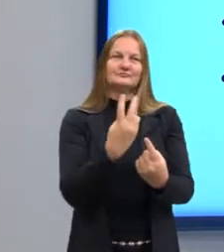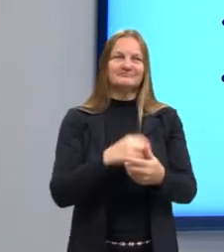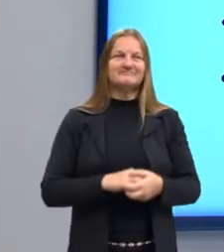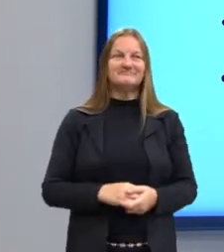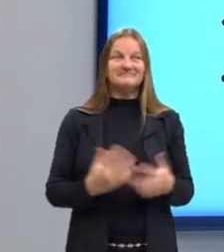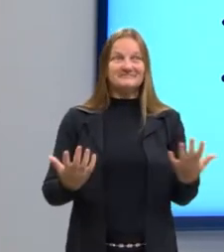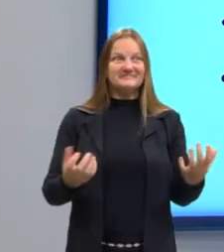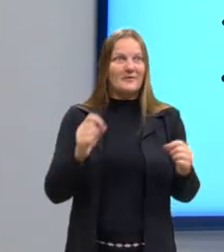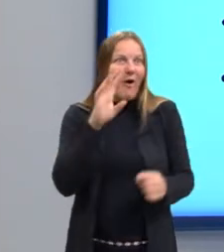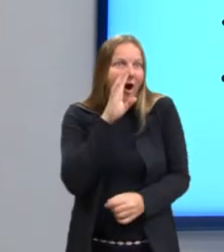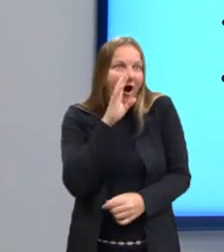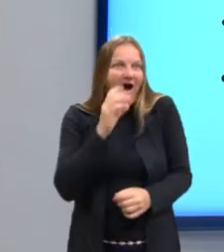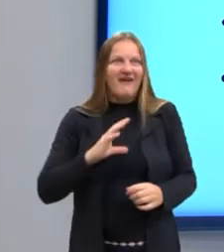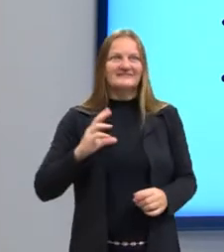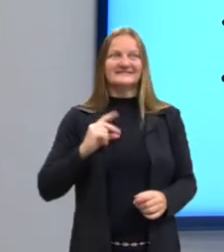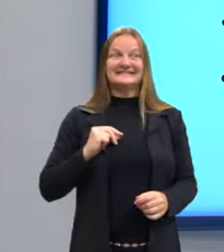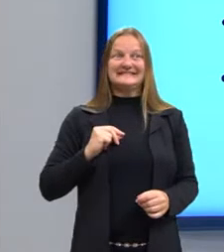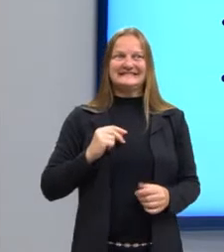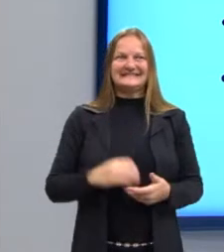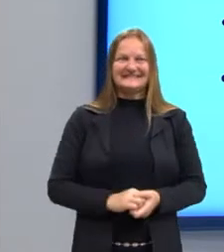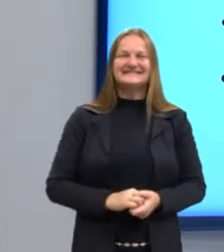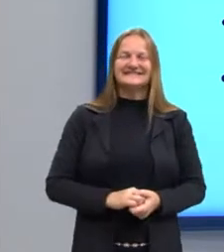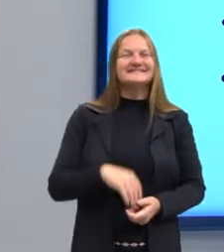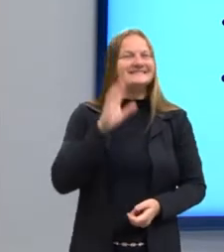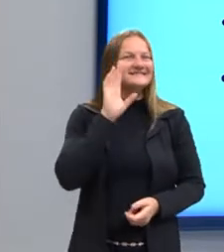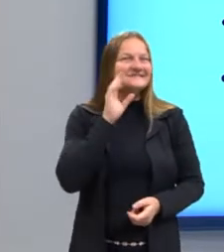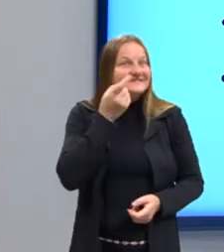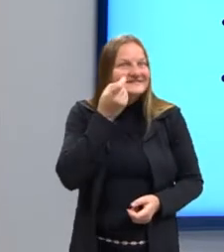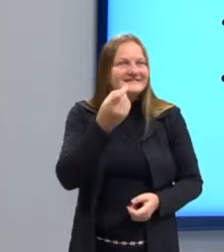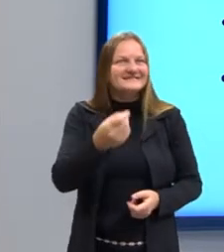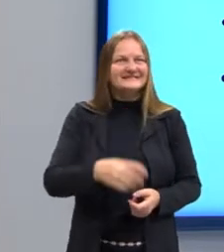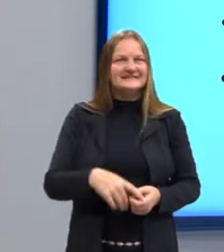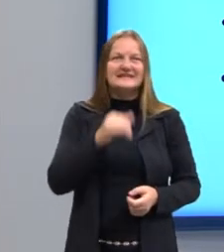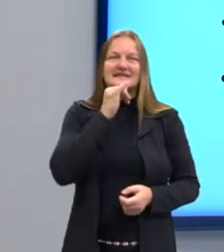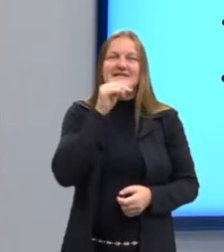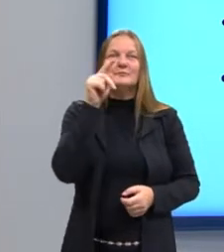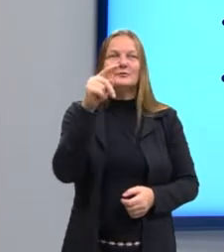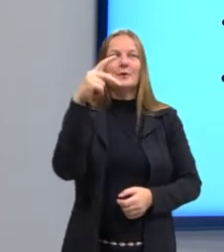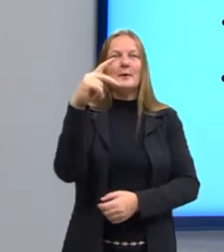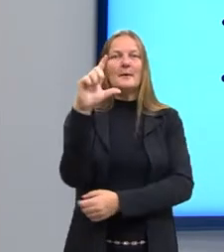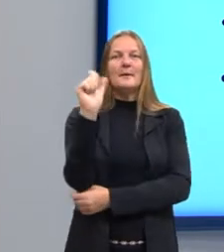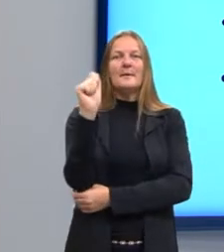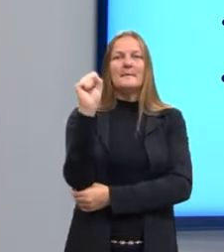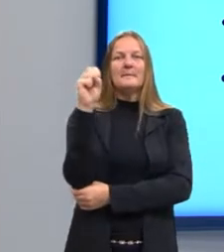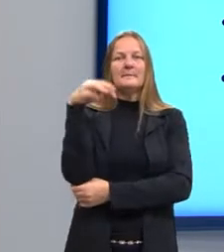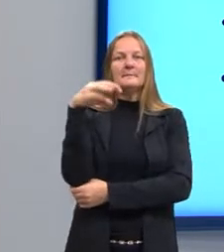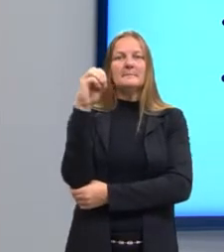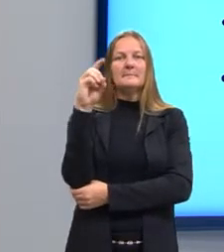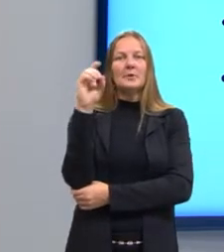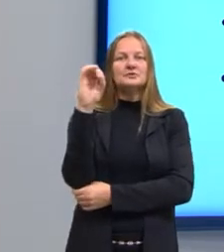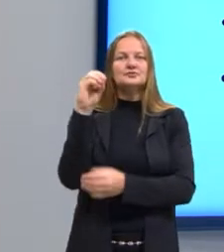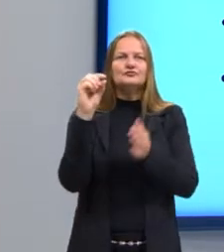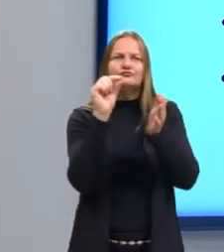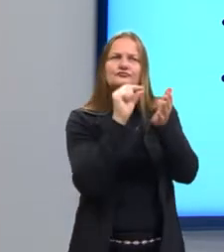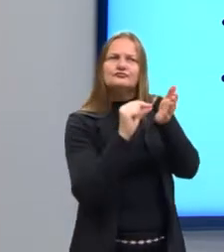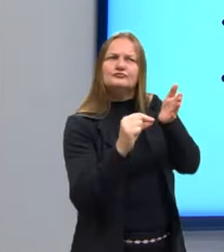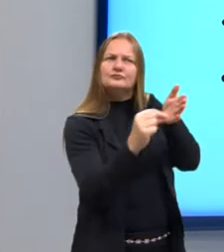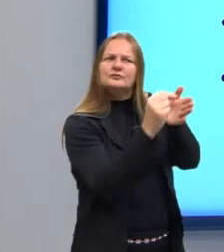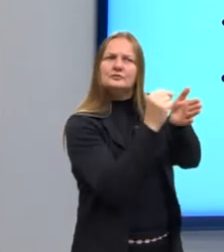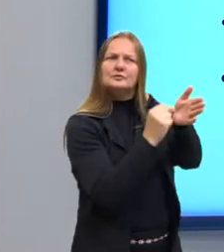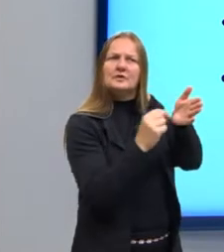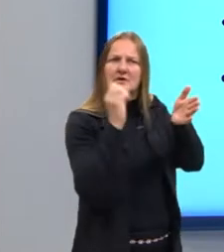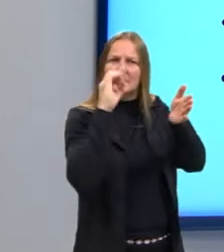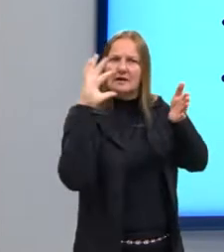Viu que incrível? Aqui nessa imagem, nós vemos um exemplo de plasmódium. Essas bolinhas aqui, mais